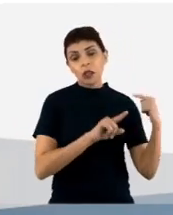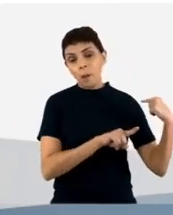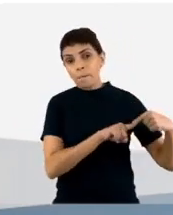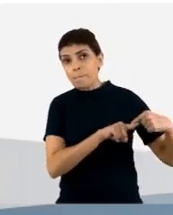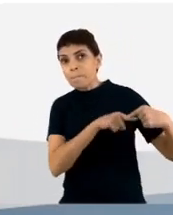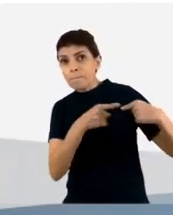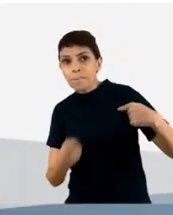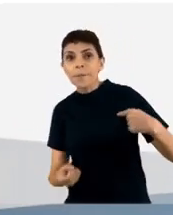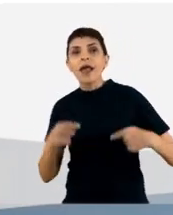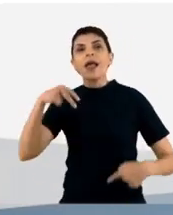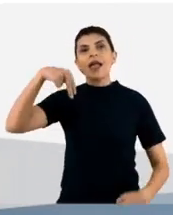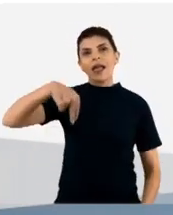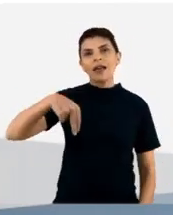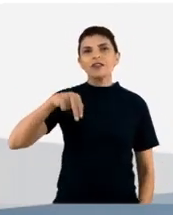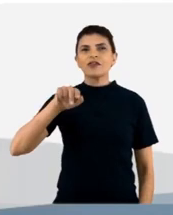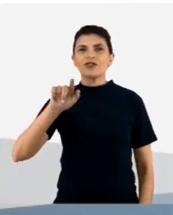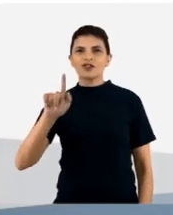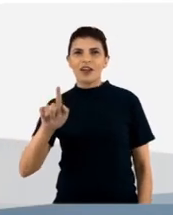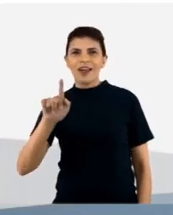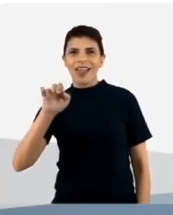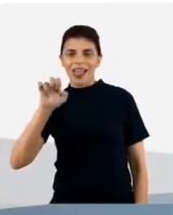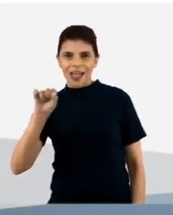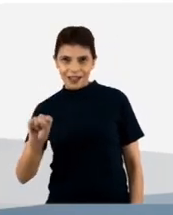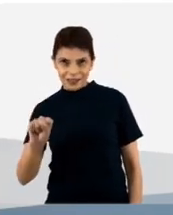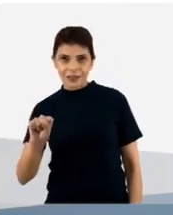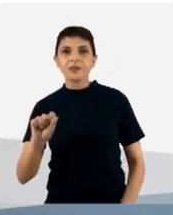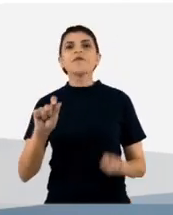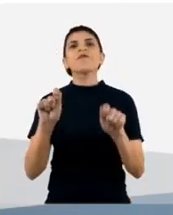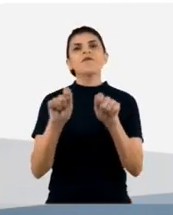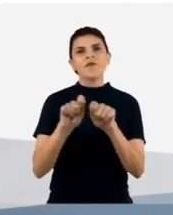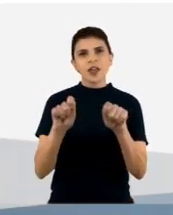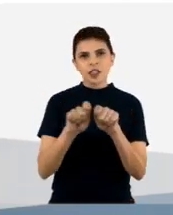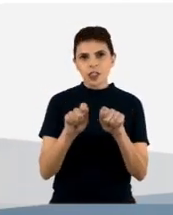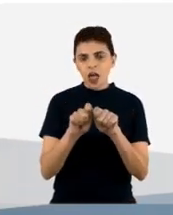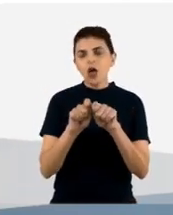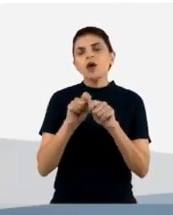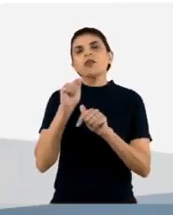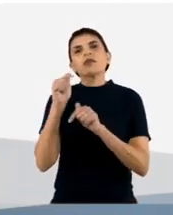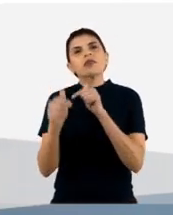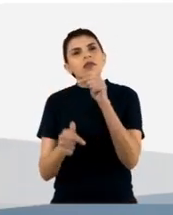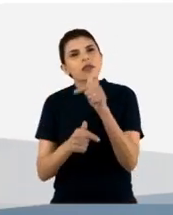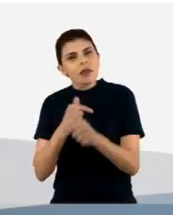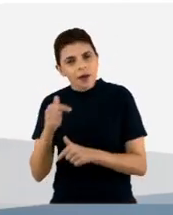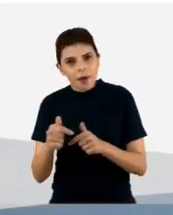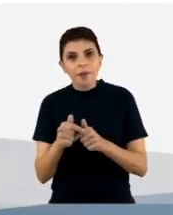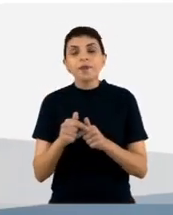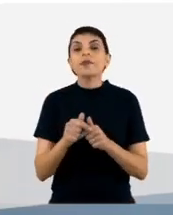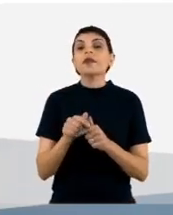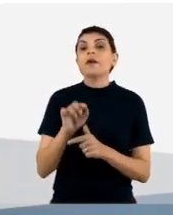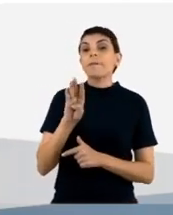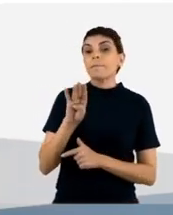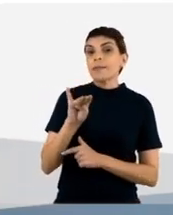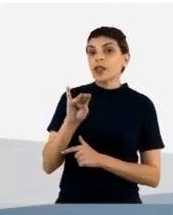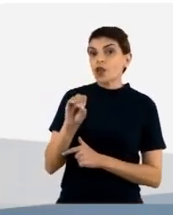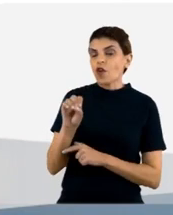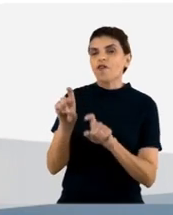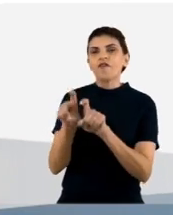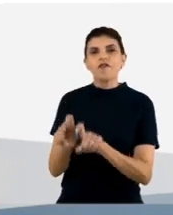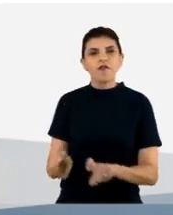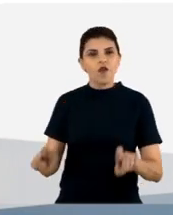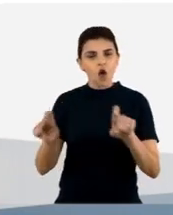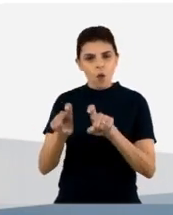geração que é o NGS que nós chamamos e nós realizamos então todo um trabalho de bioinformática para